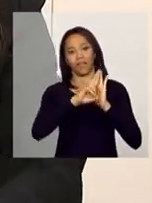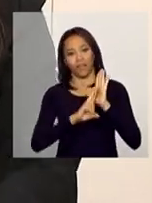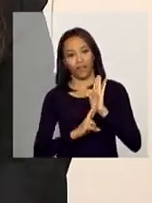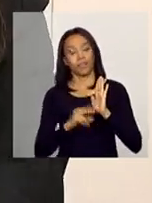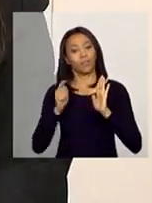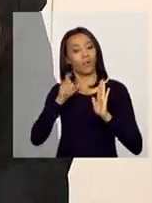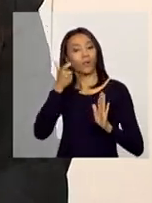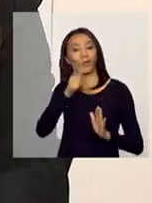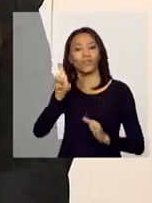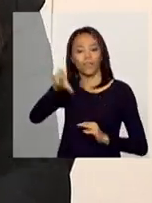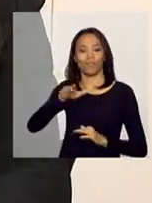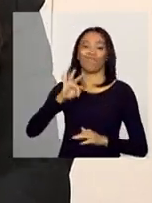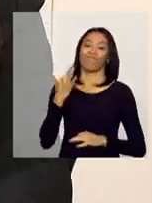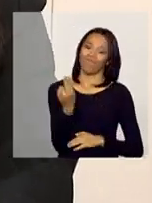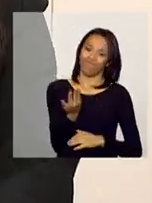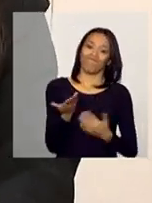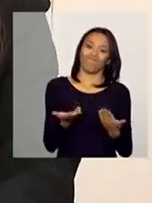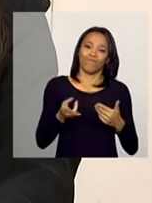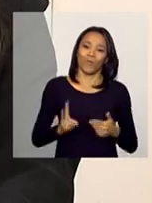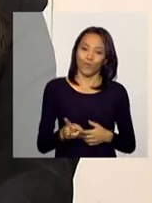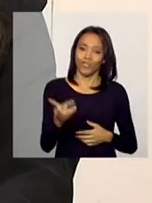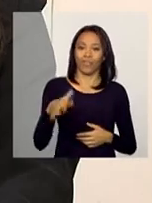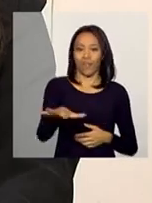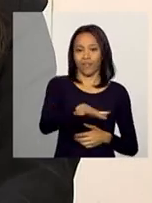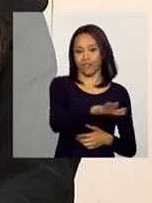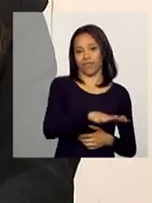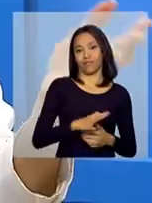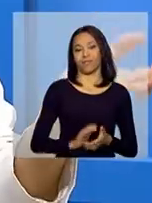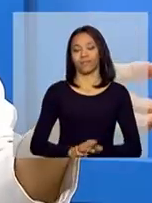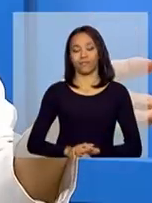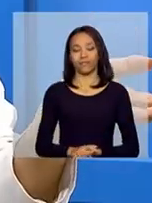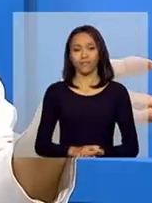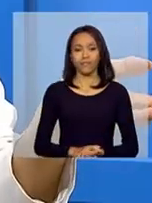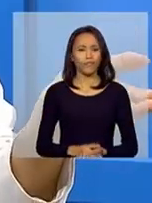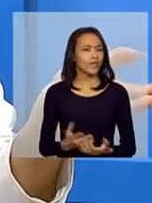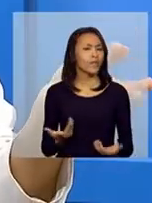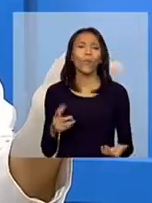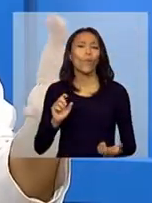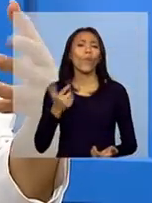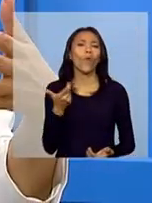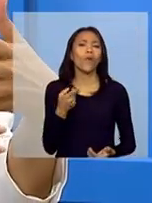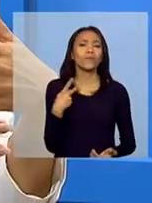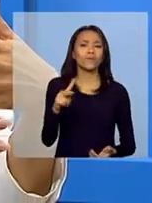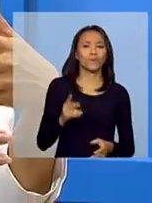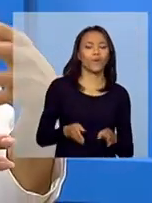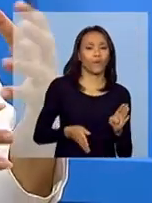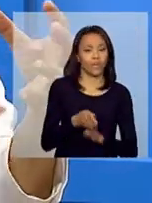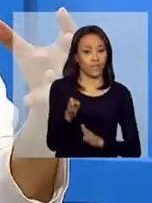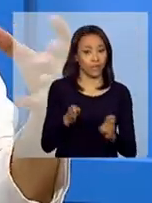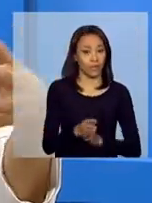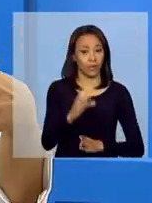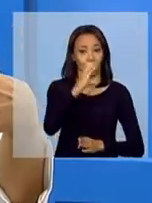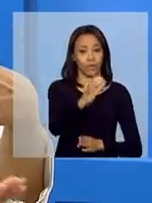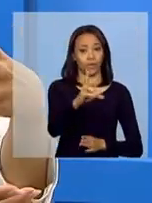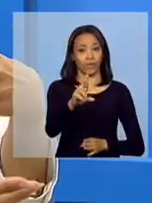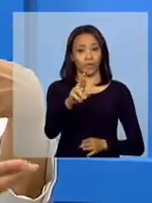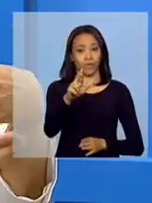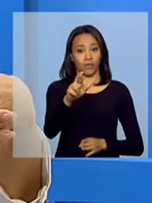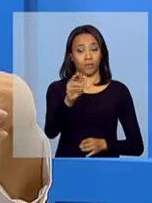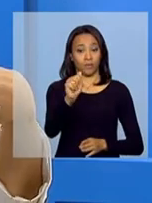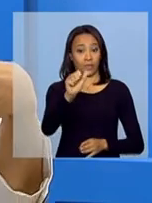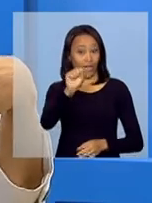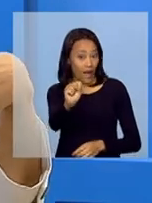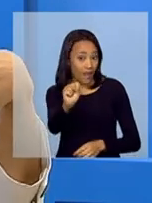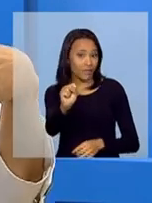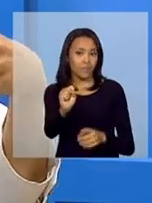consiga reforçar o acesso à educação e à saúde. Ô Bruna, e qual foi a sua orientação, né? Para os CRAS poderem se adequar a